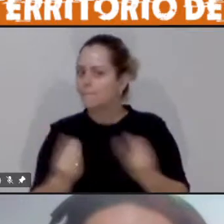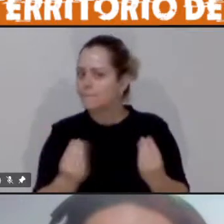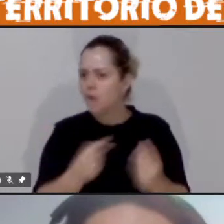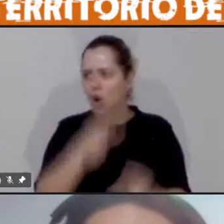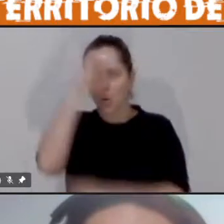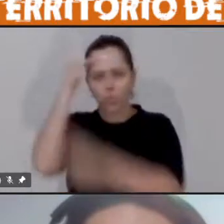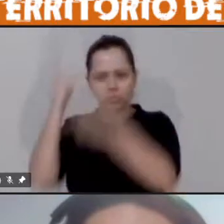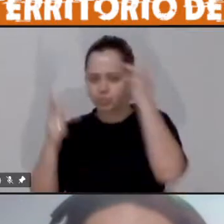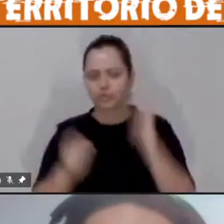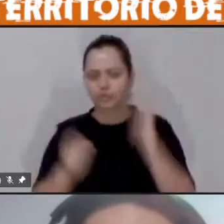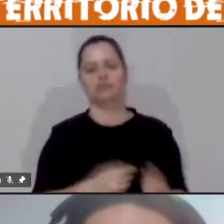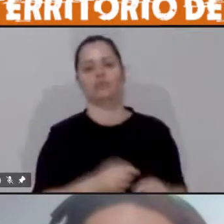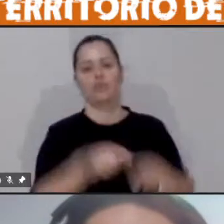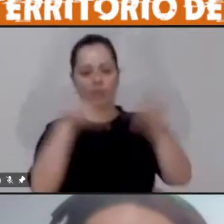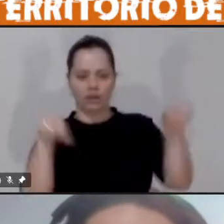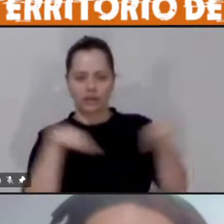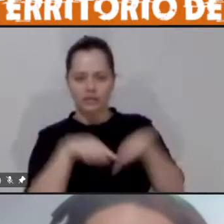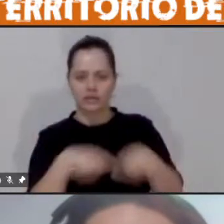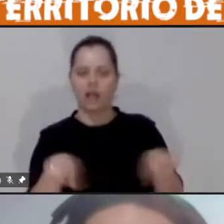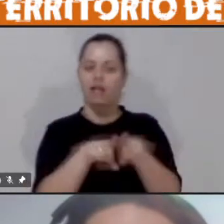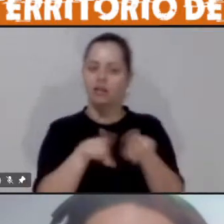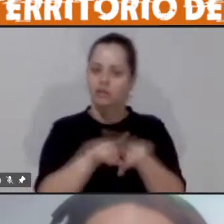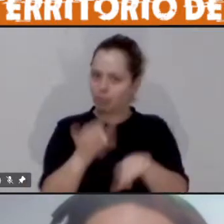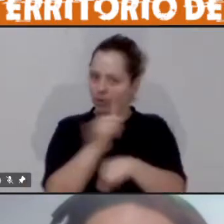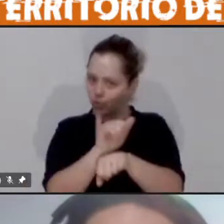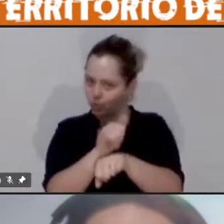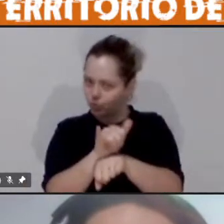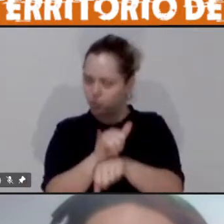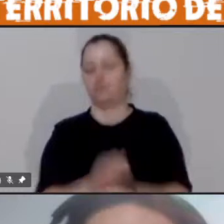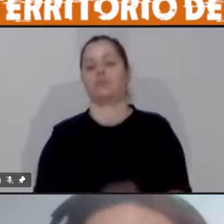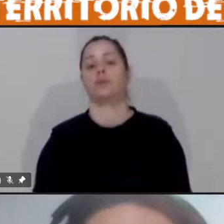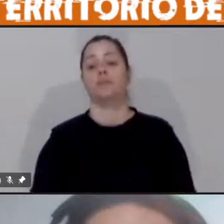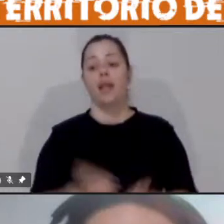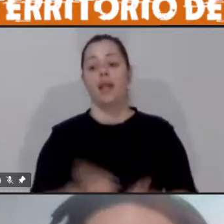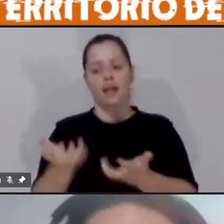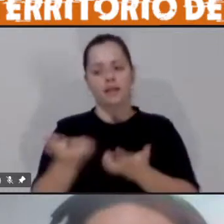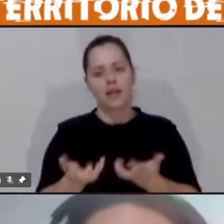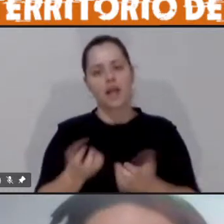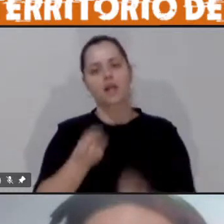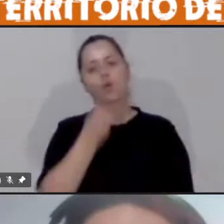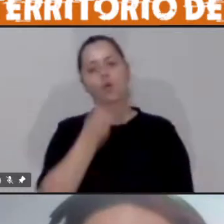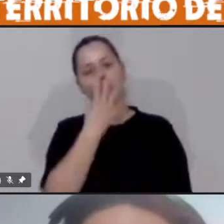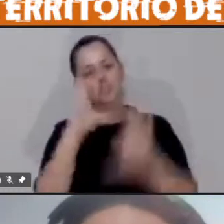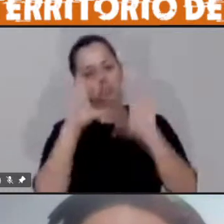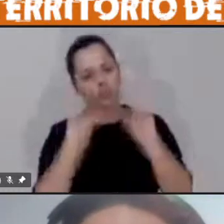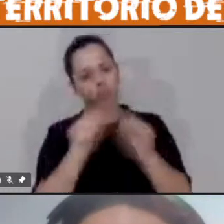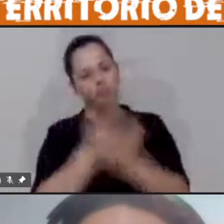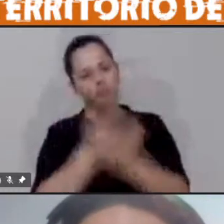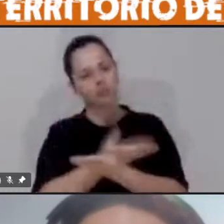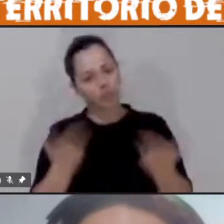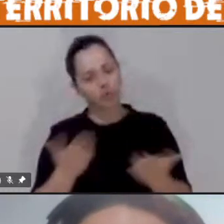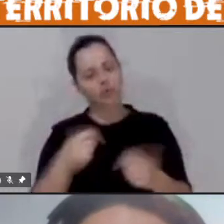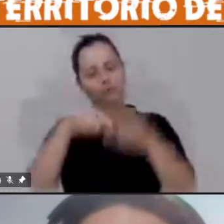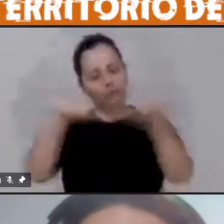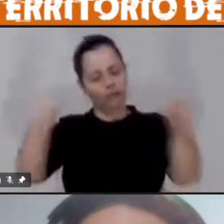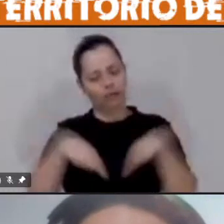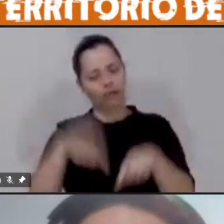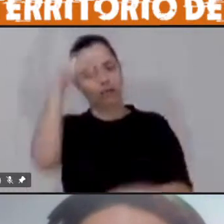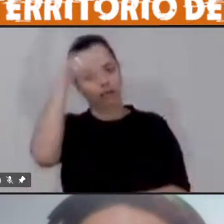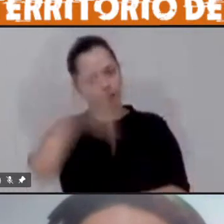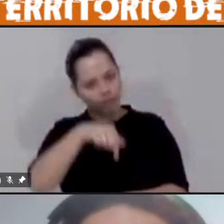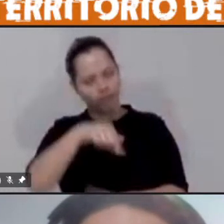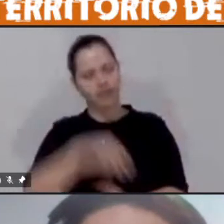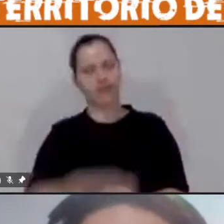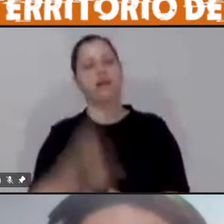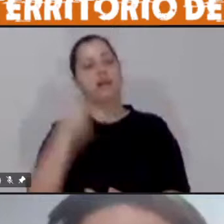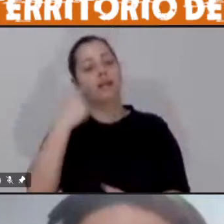e também no YouTube. Então, quero também dar boa noite para todas e todos que estão aqui na sala, que estão nos